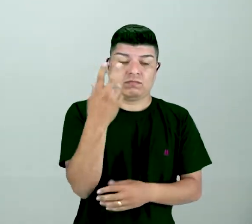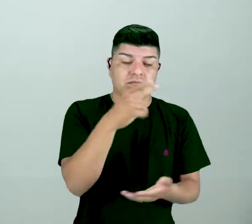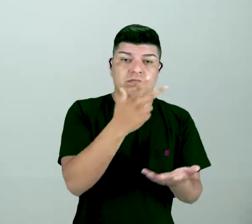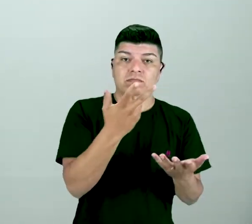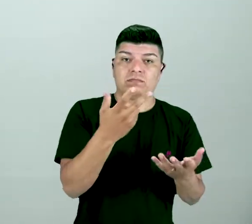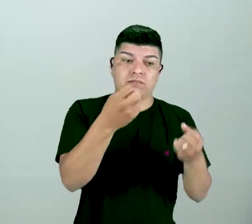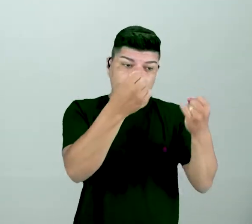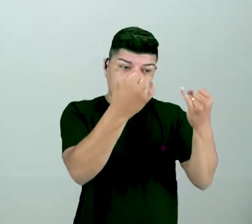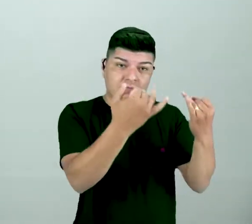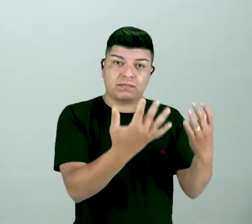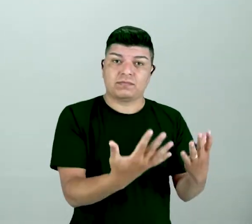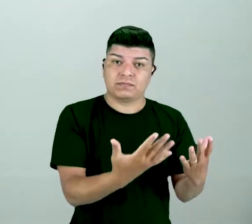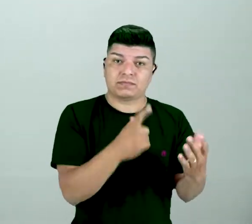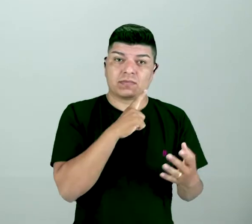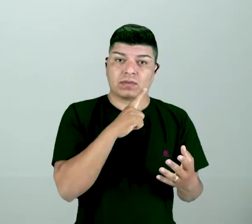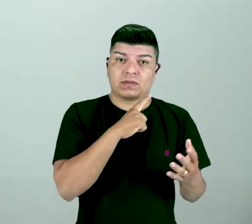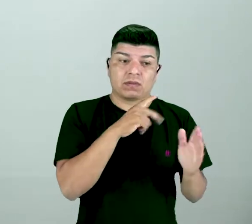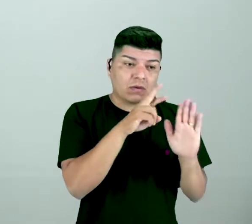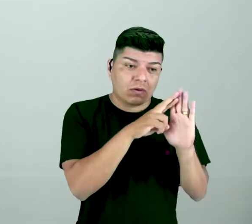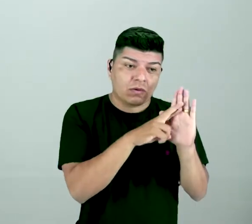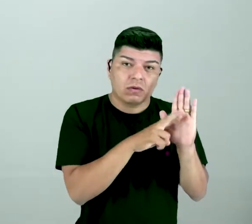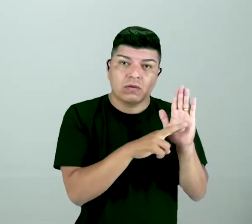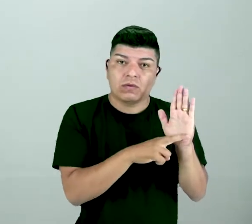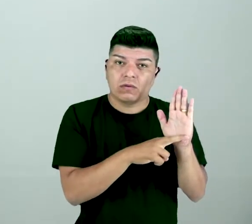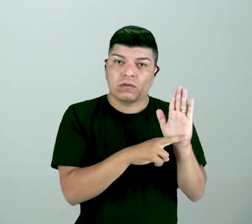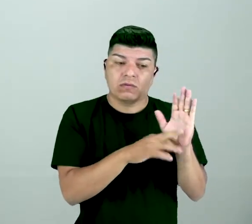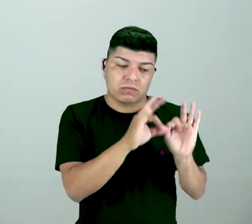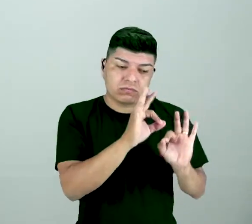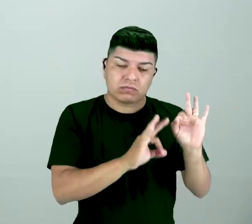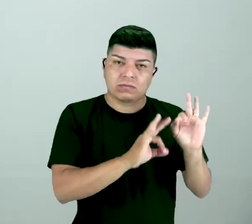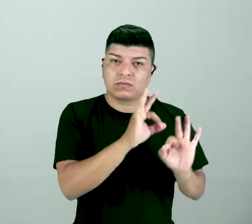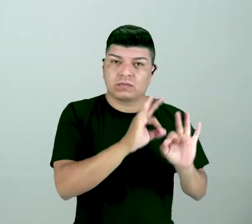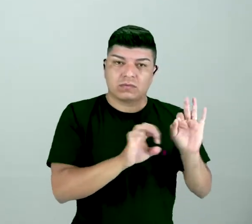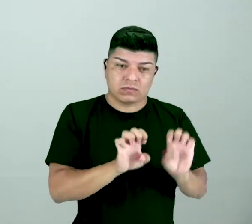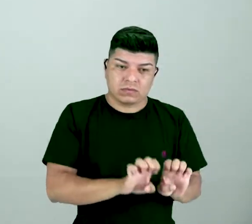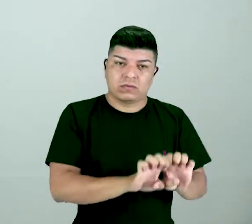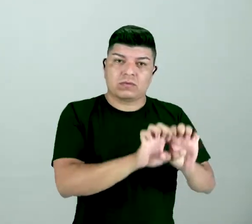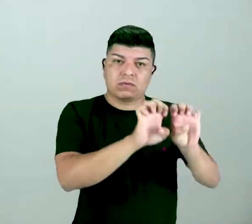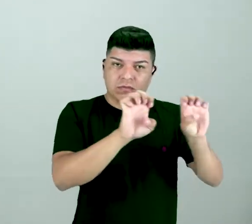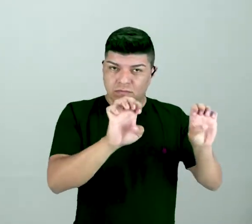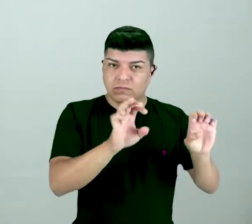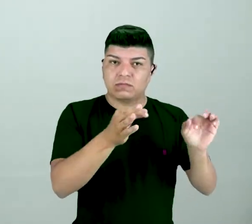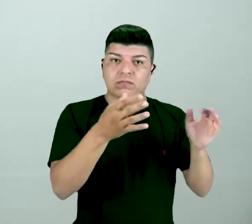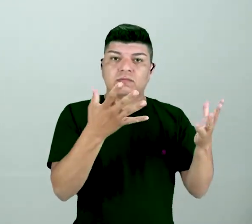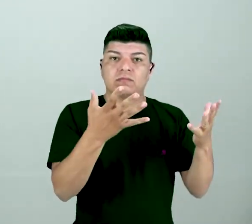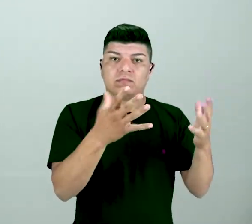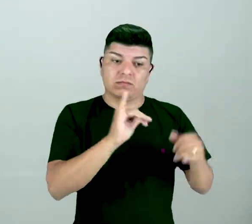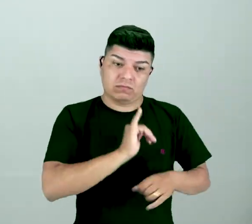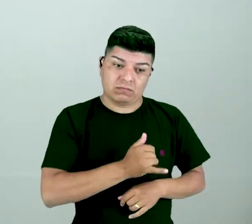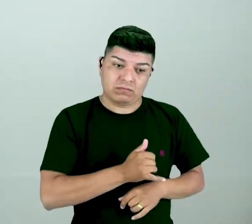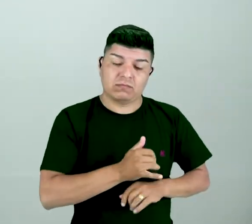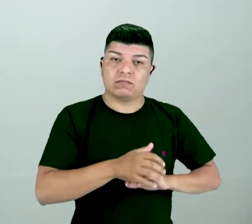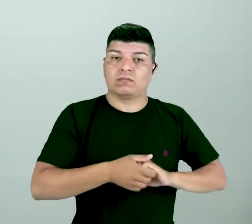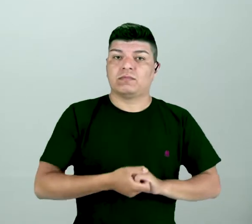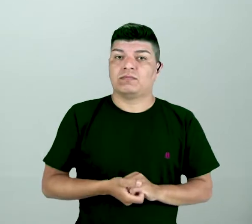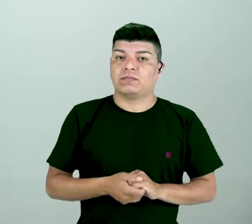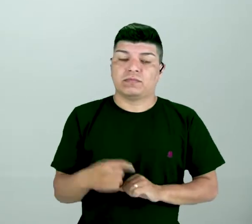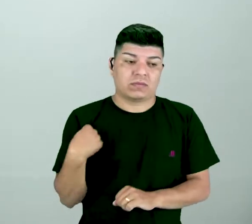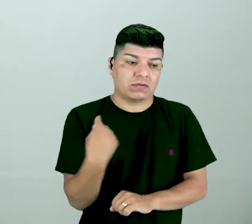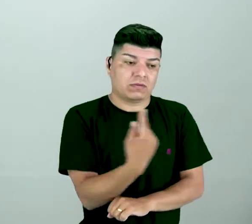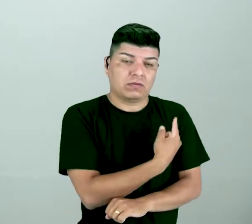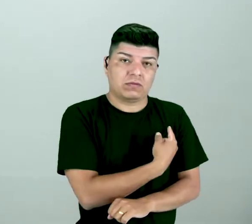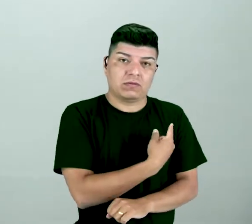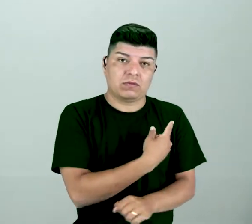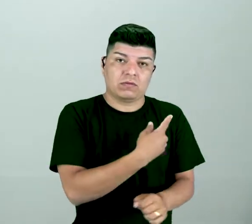narrados. Nós temos uma sequência a ser organizada na estrutura daquele determinado conto. Quando contamos uma